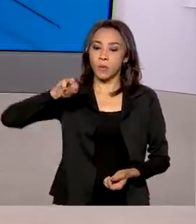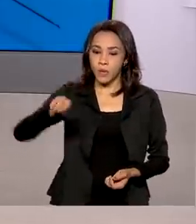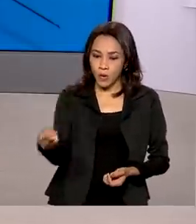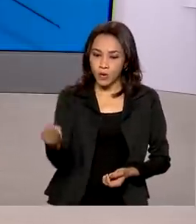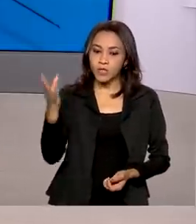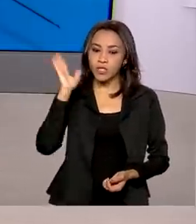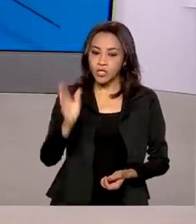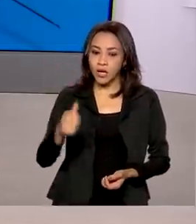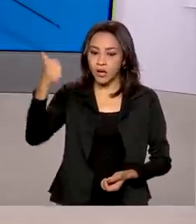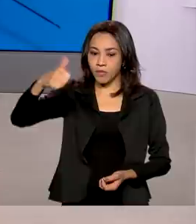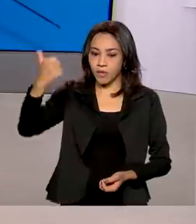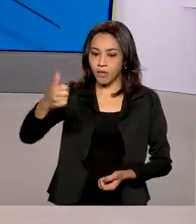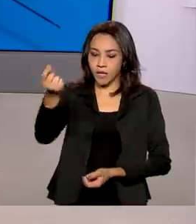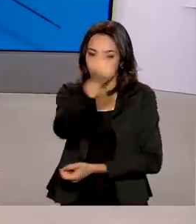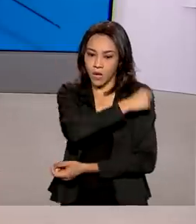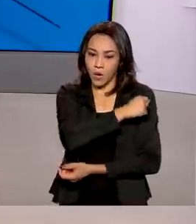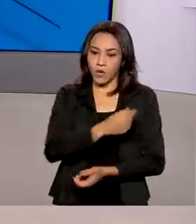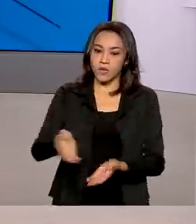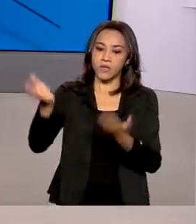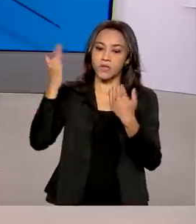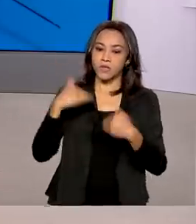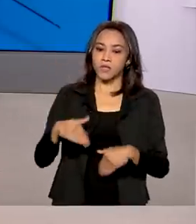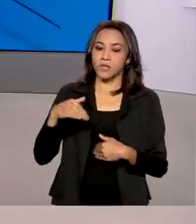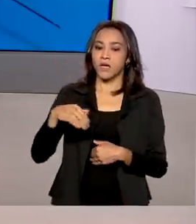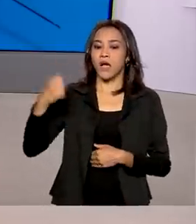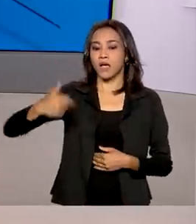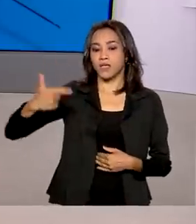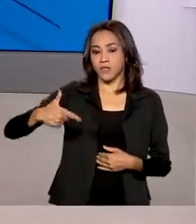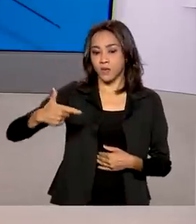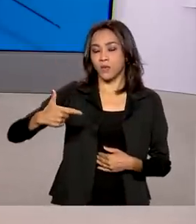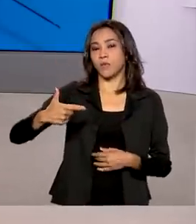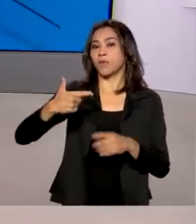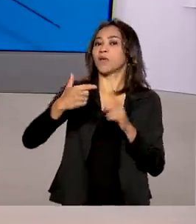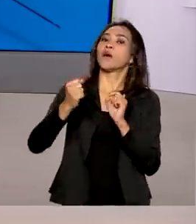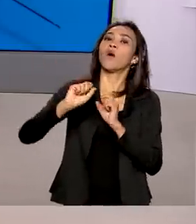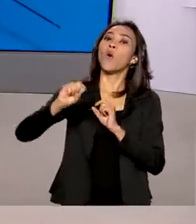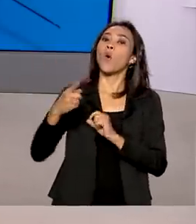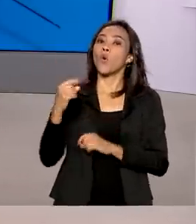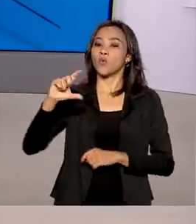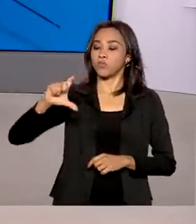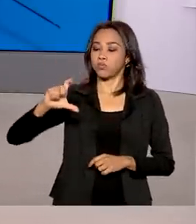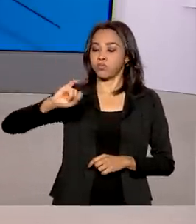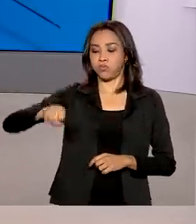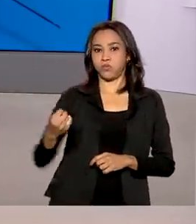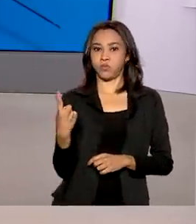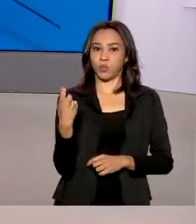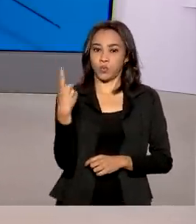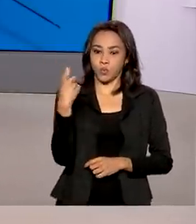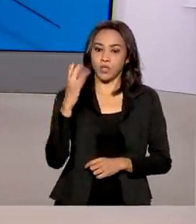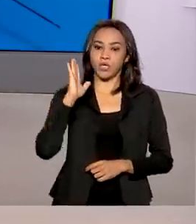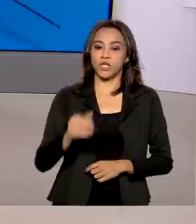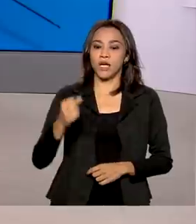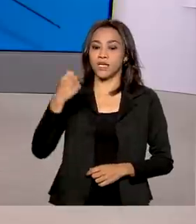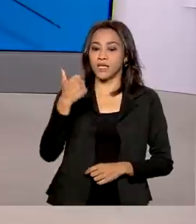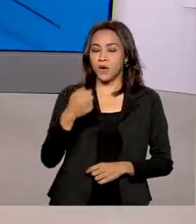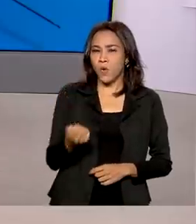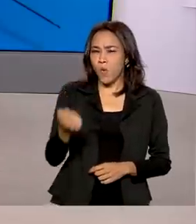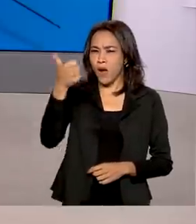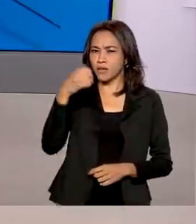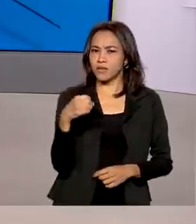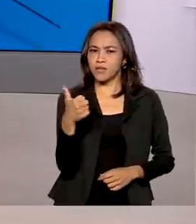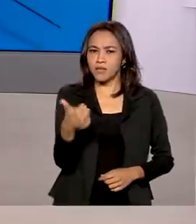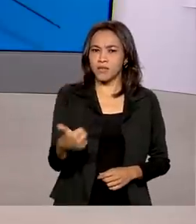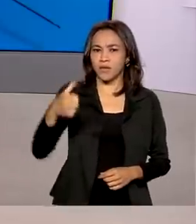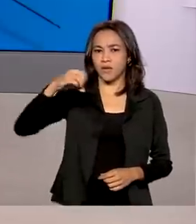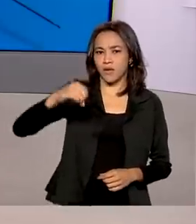vacina. O número de brasileiros que tomaram a segunda dose ou dose única é de quase 109 milhões. E